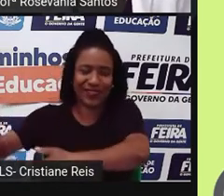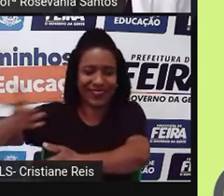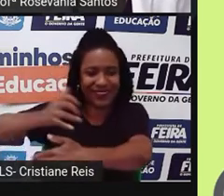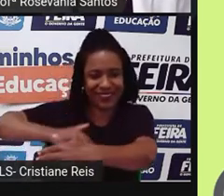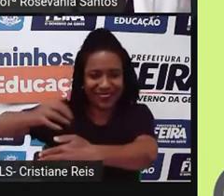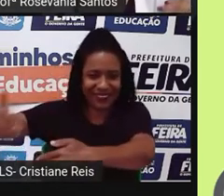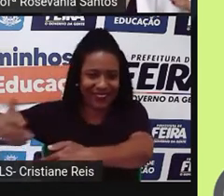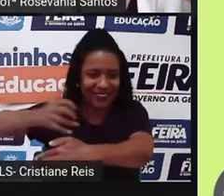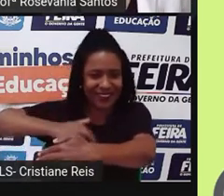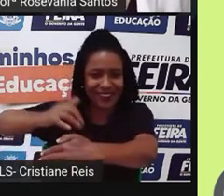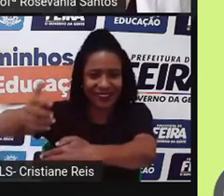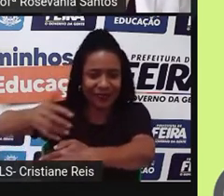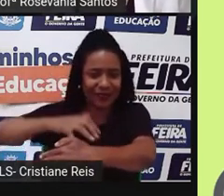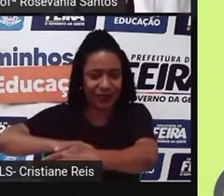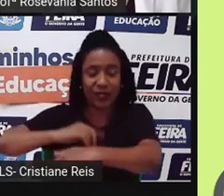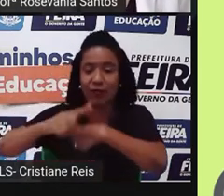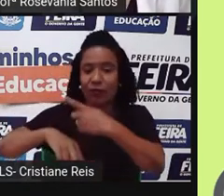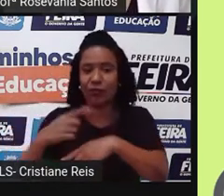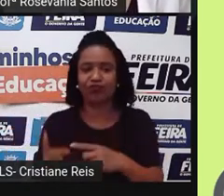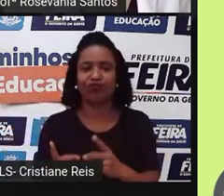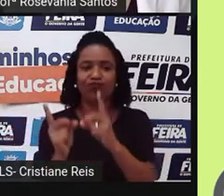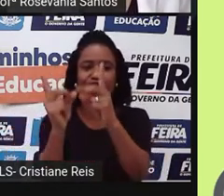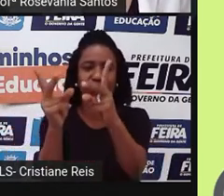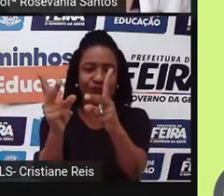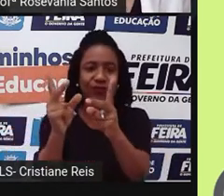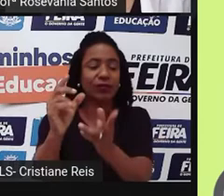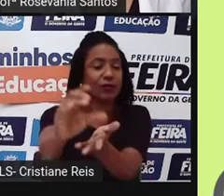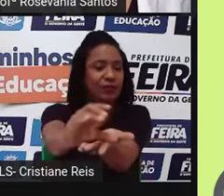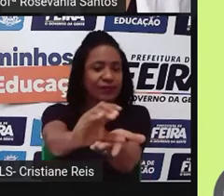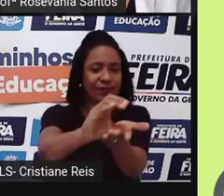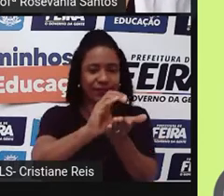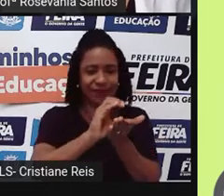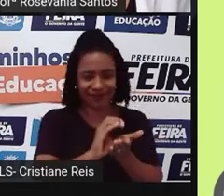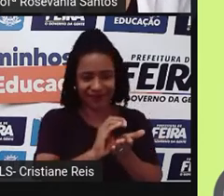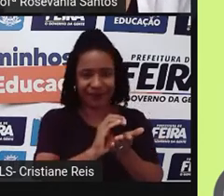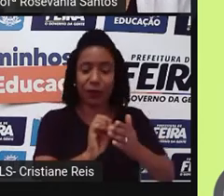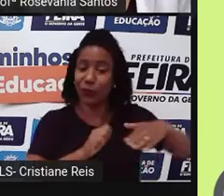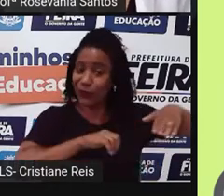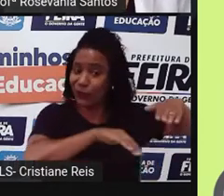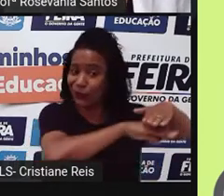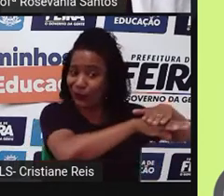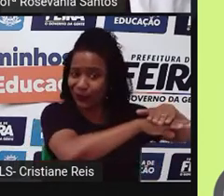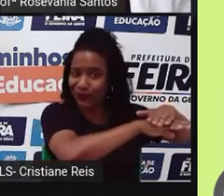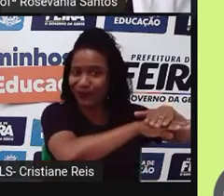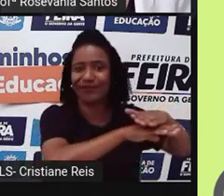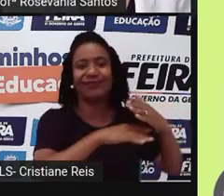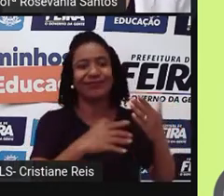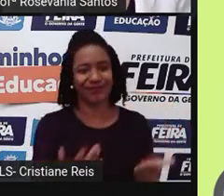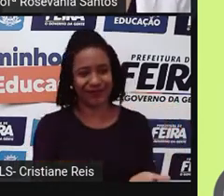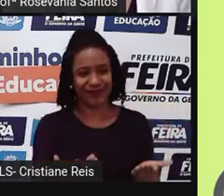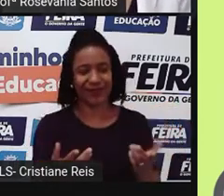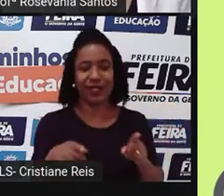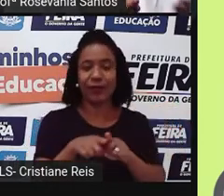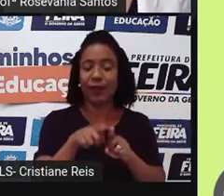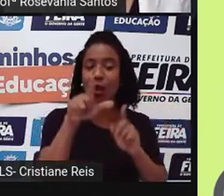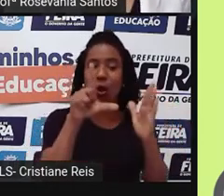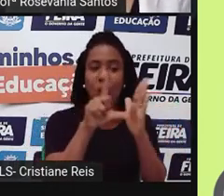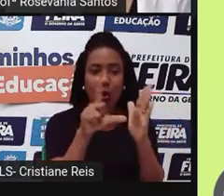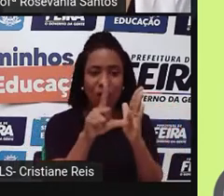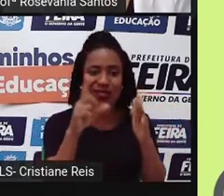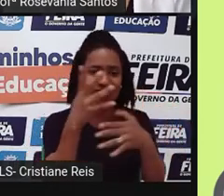tem lá, né? Vende desde, vamos dizer assim, as ferramentas, até o próprio produto que eu estou